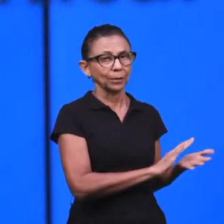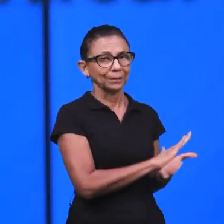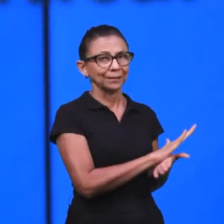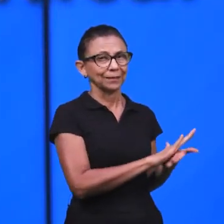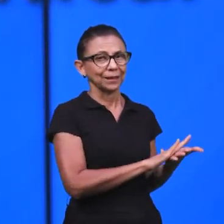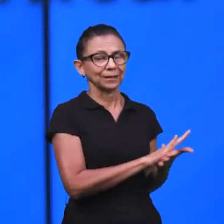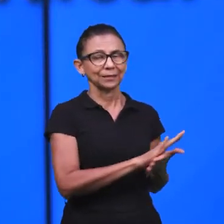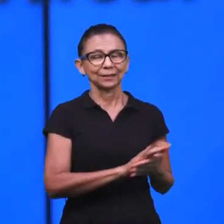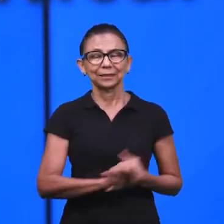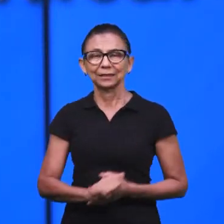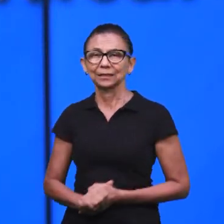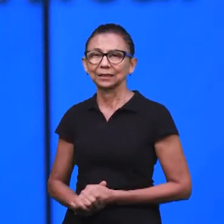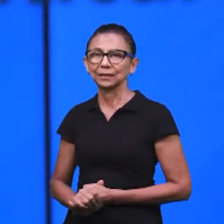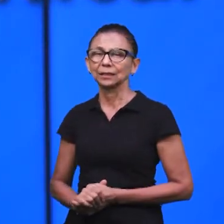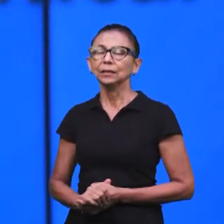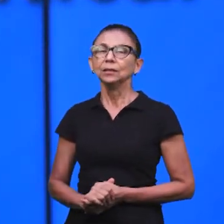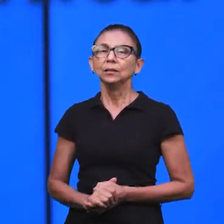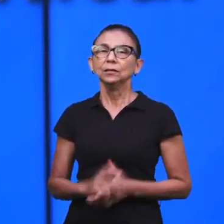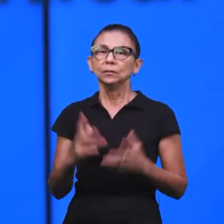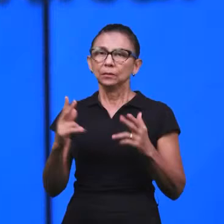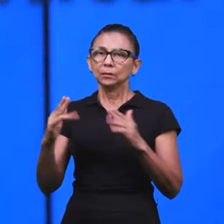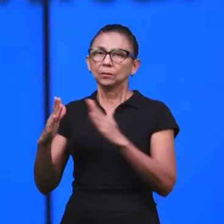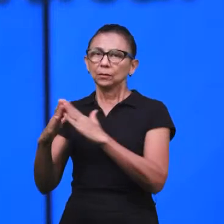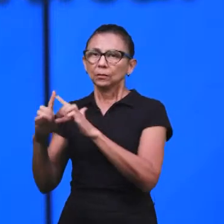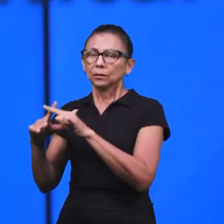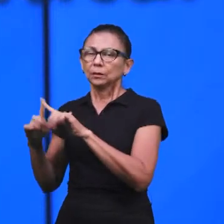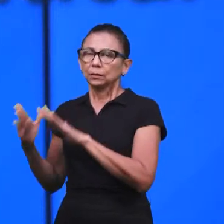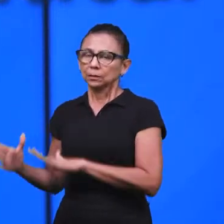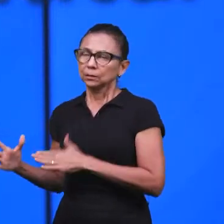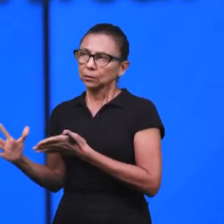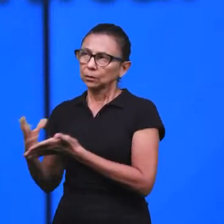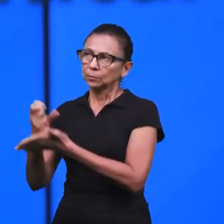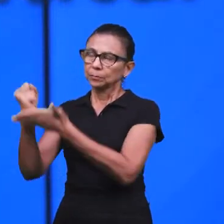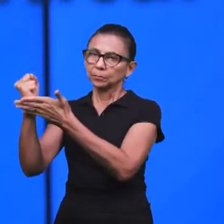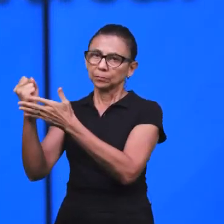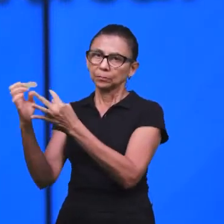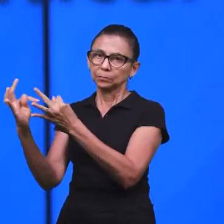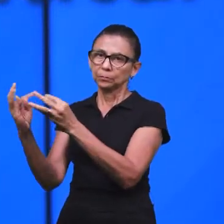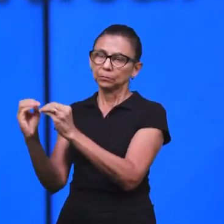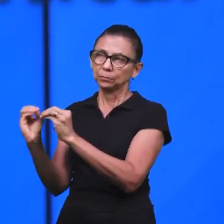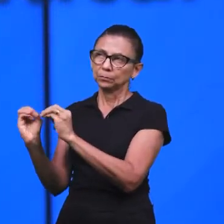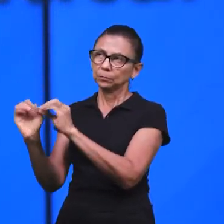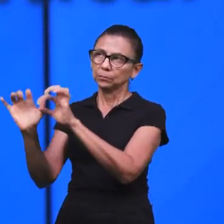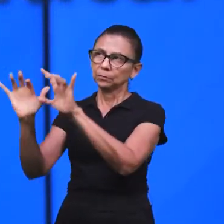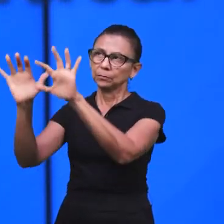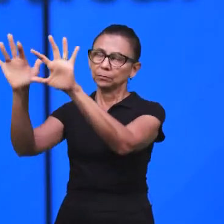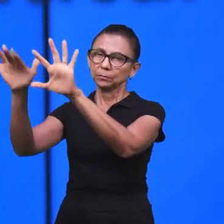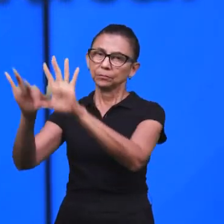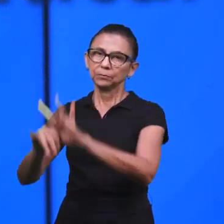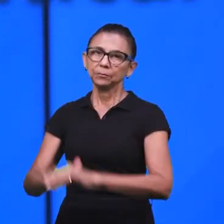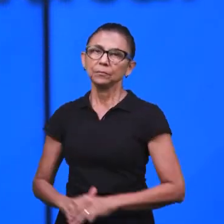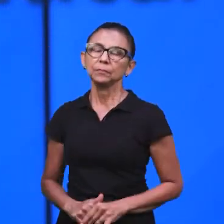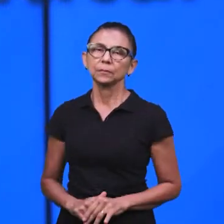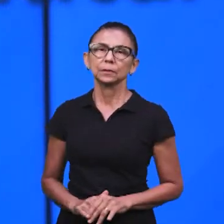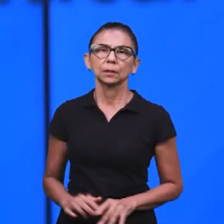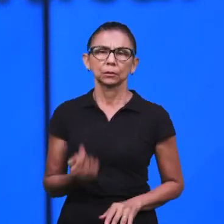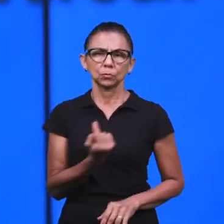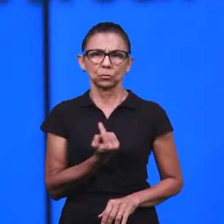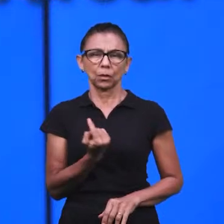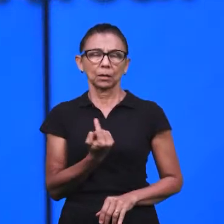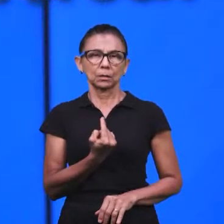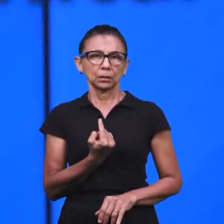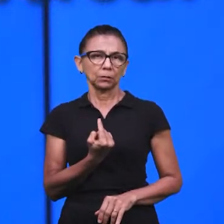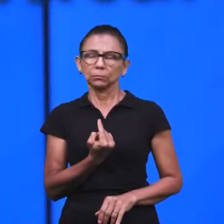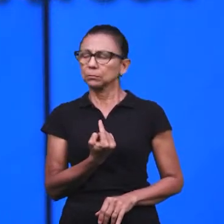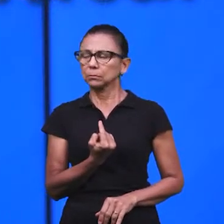né? Foi retirado. E o Senhor vai fazer a mesma coisa com a igreja. A resposta, portanto, é muito segura, né? Não é uma coisa